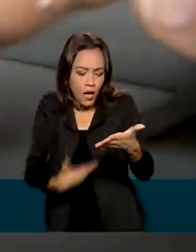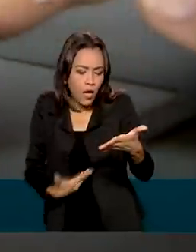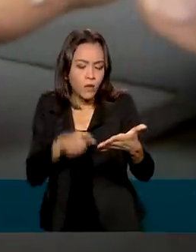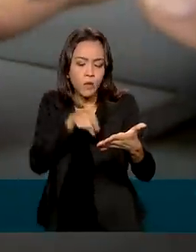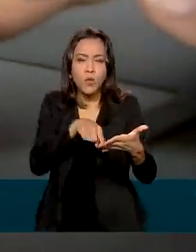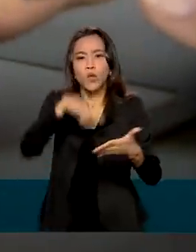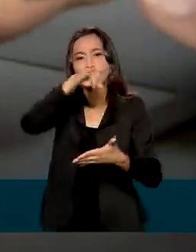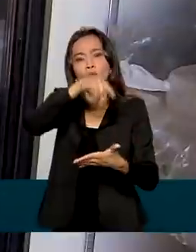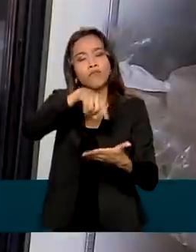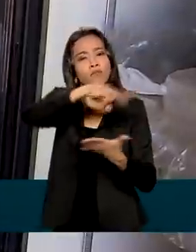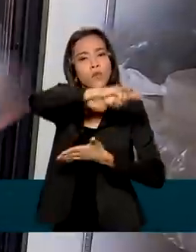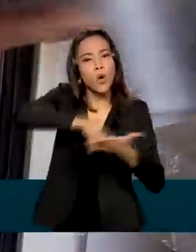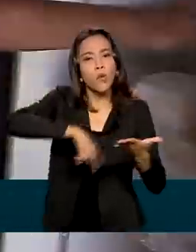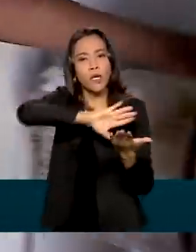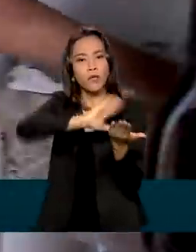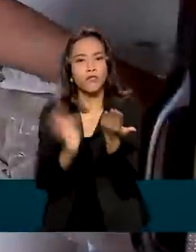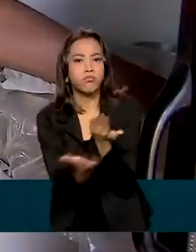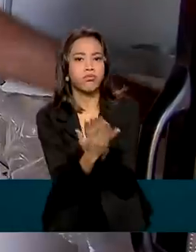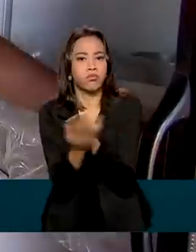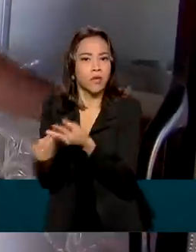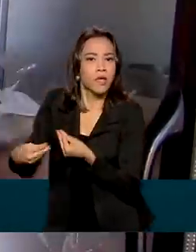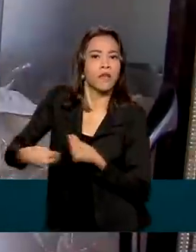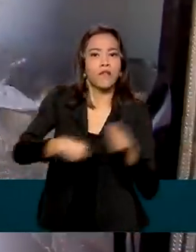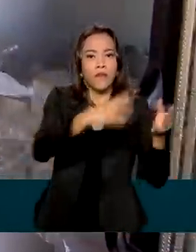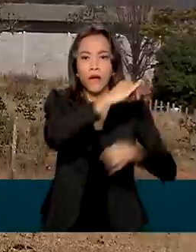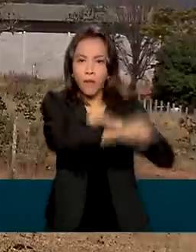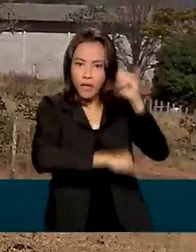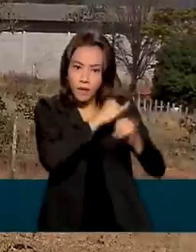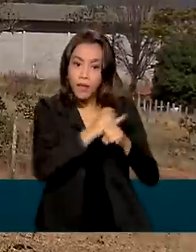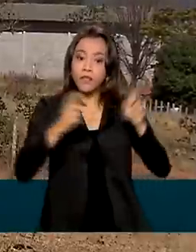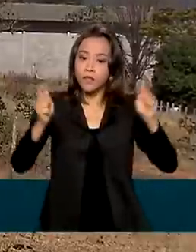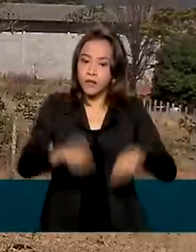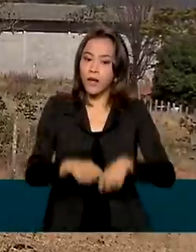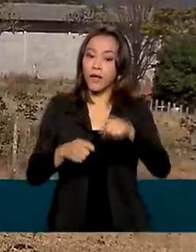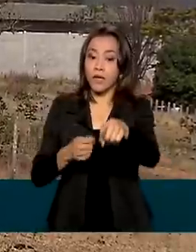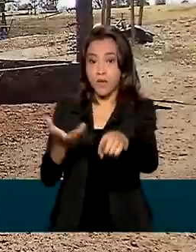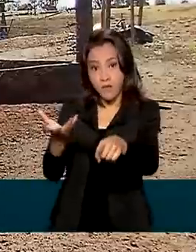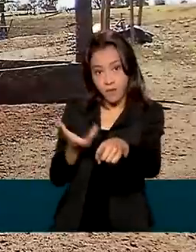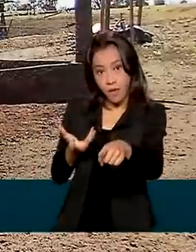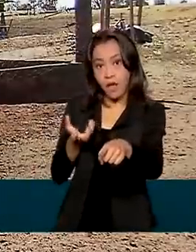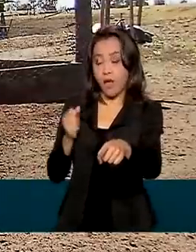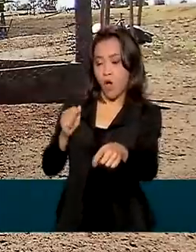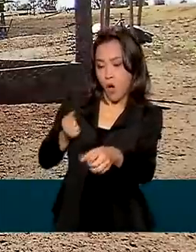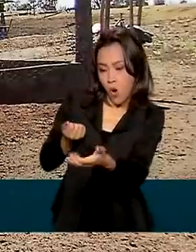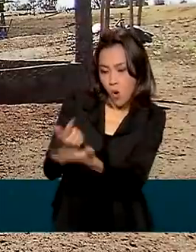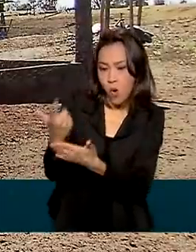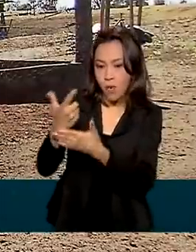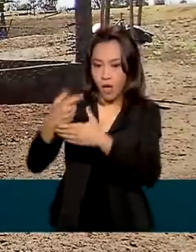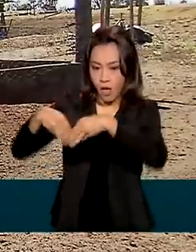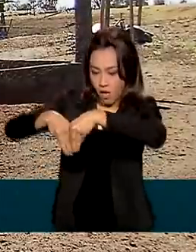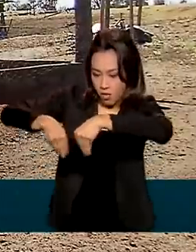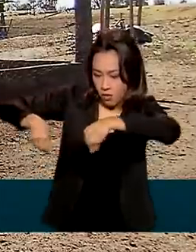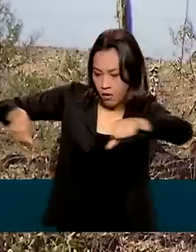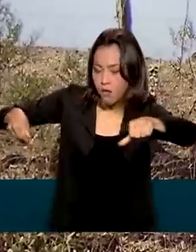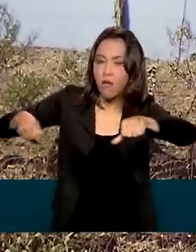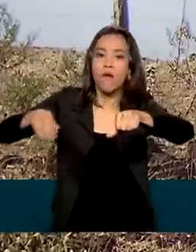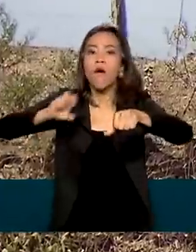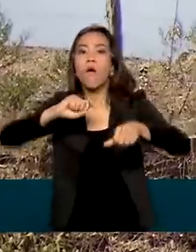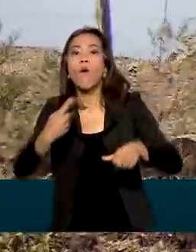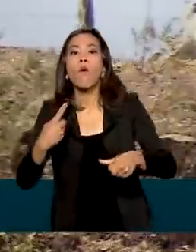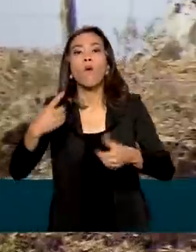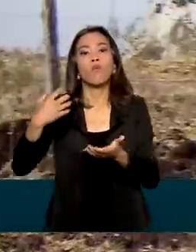documentação online. Trabalhadores rurais que quiserem obter financiamento para compra ou estruturação de propriedade